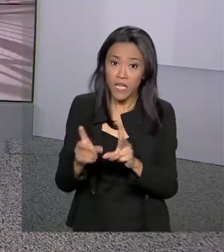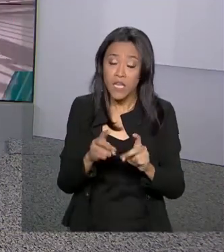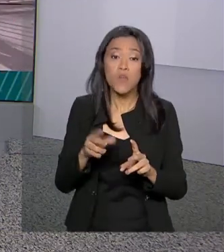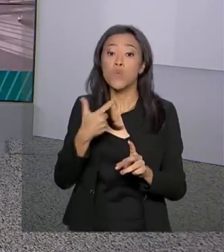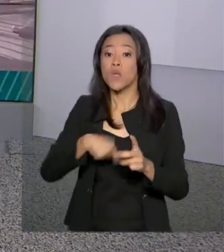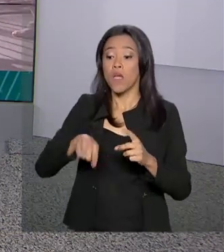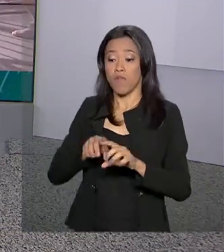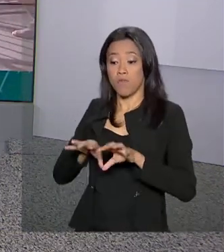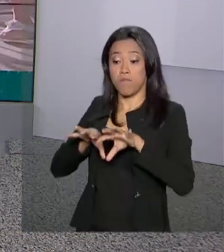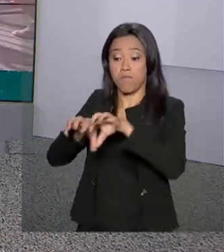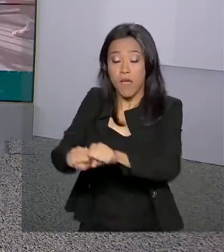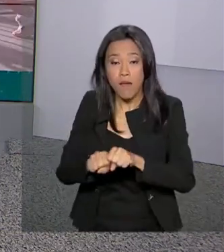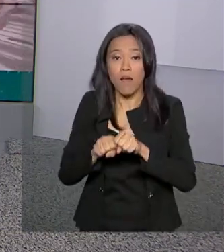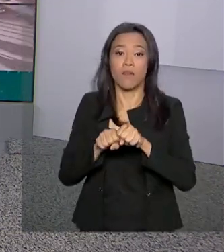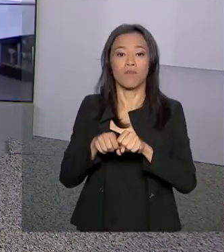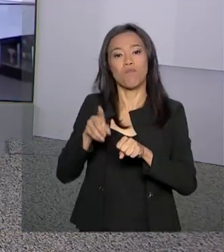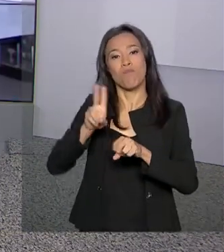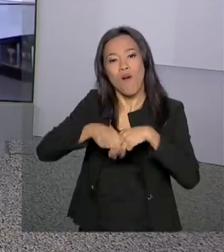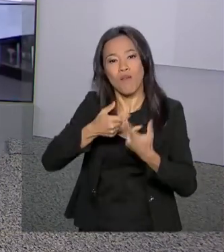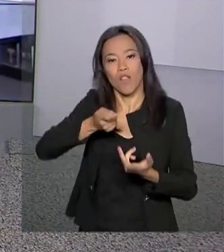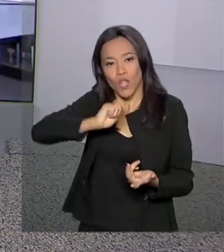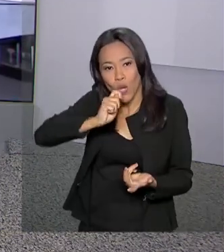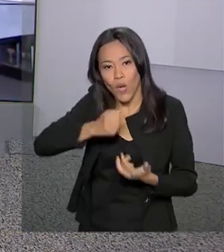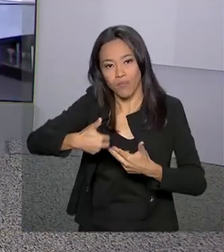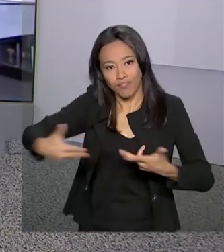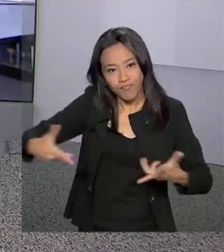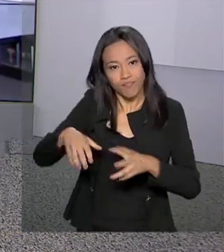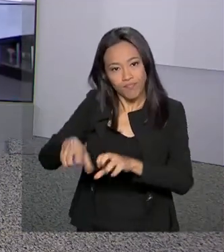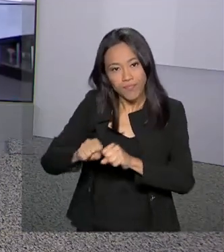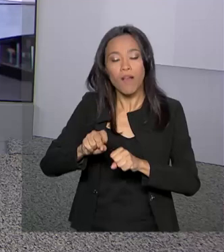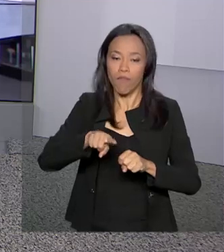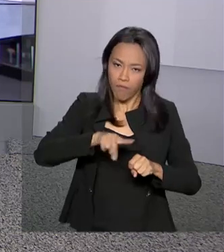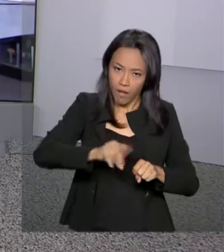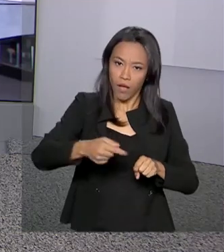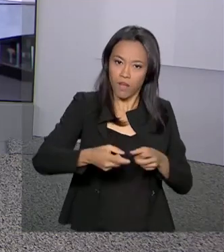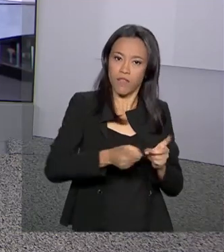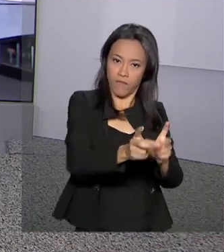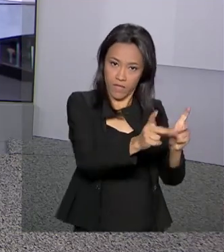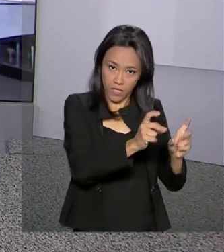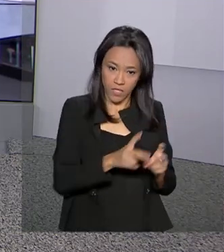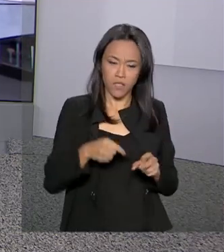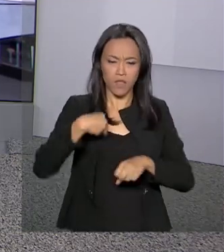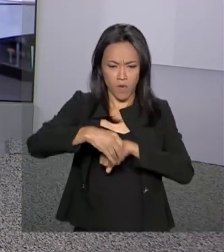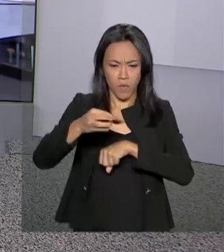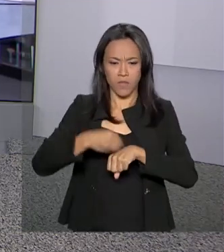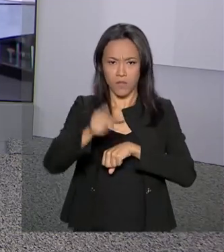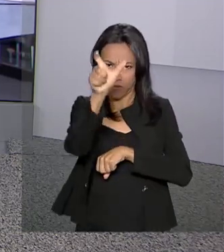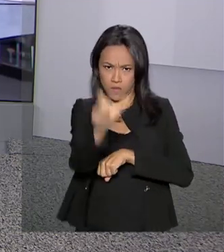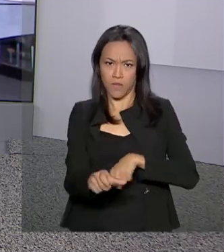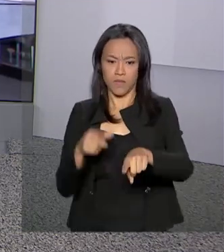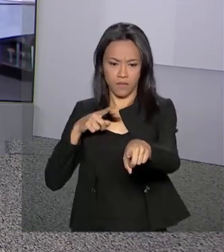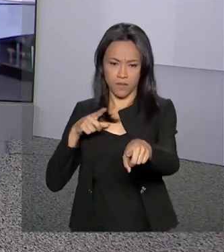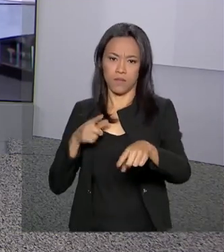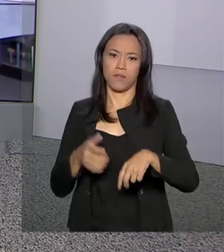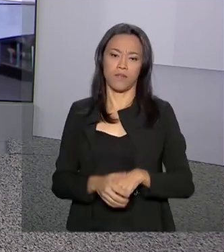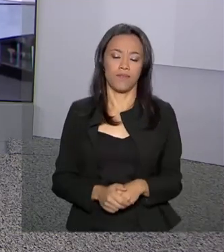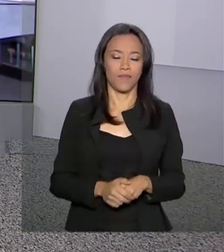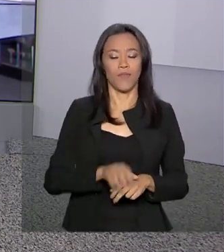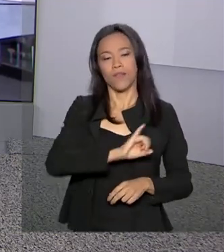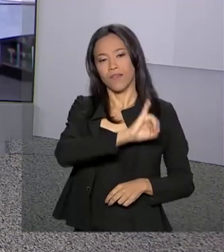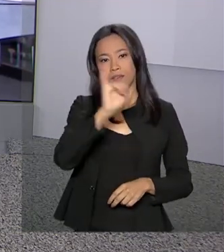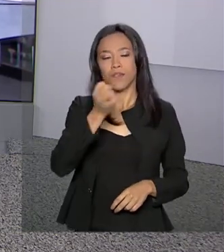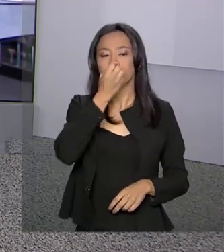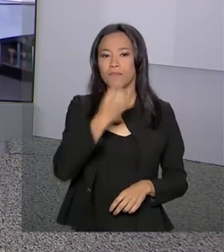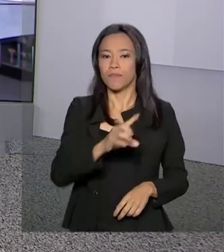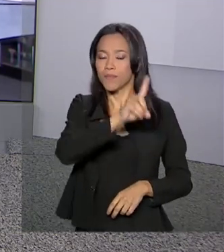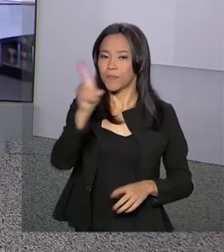então até o Palácio do Planalto conversar com a nossa repórter Luana Karen, que tem outras informações para a gente. Oi Luana, bom dia para você. Olá Carla, bom